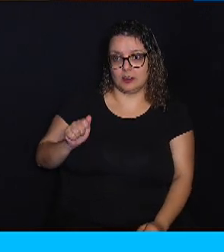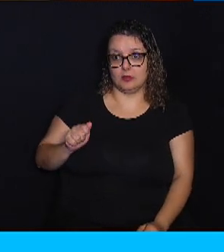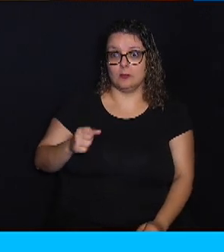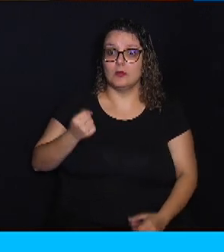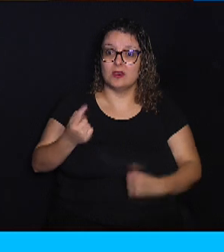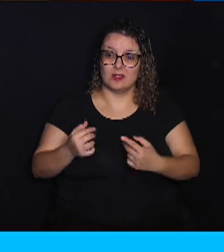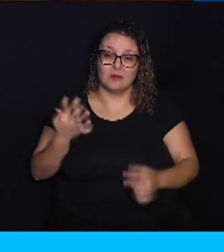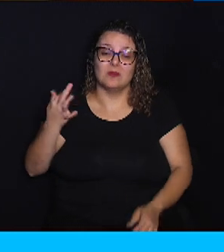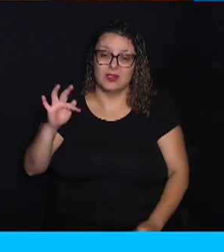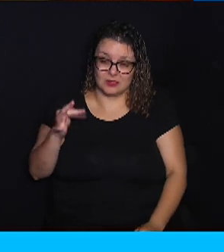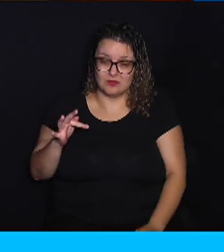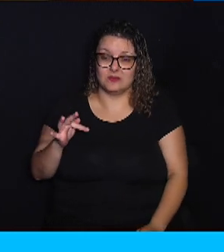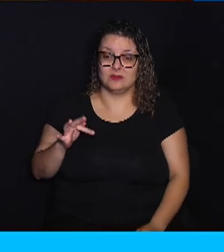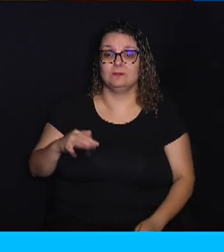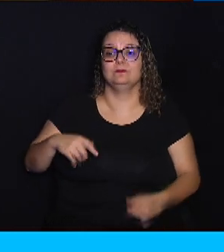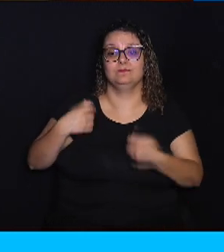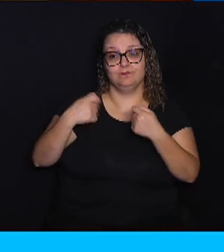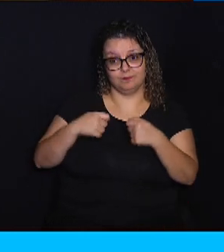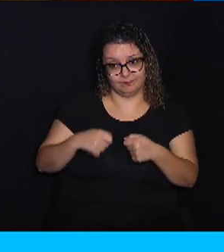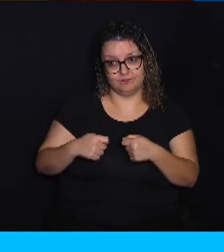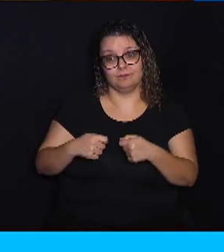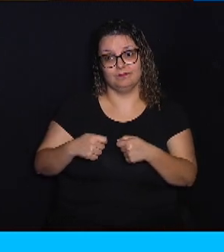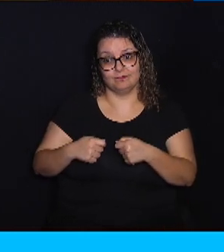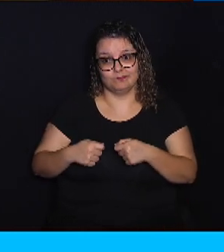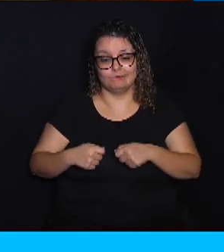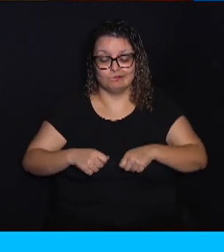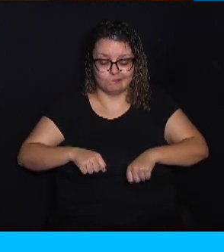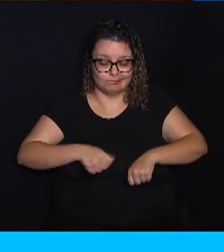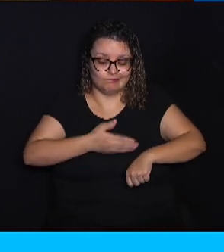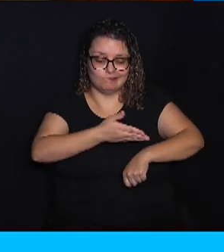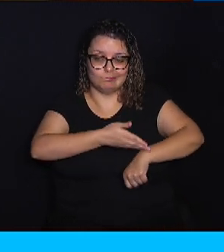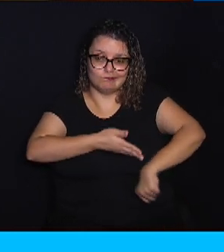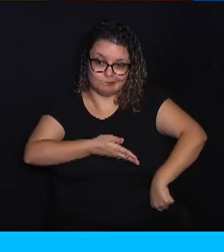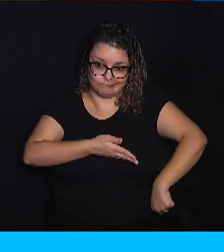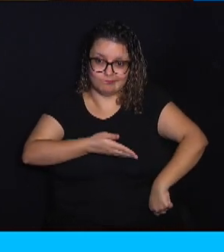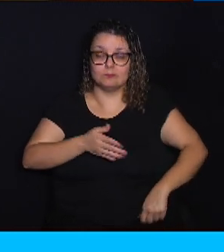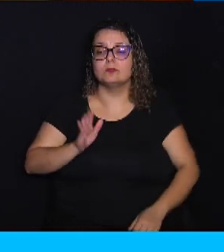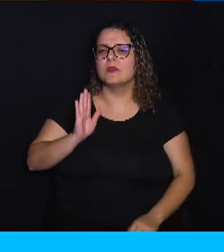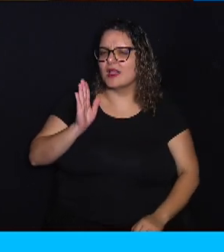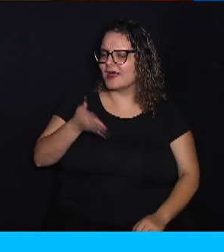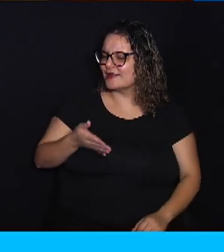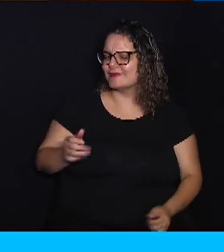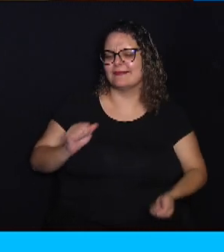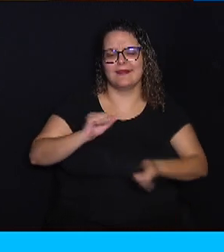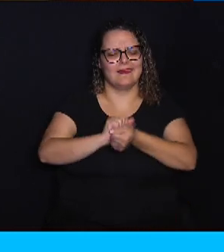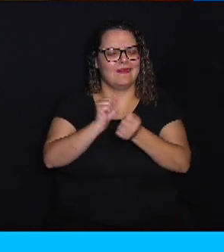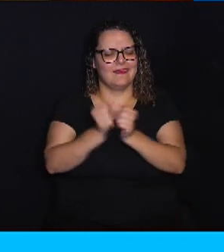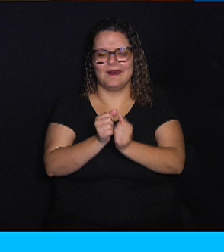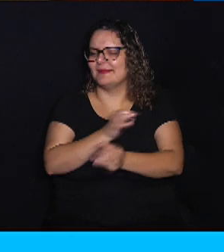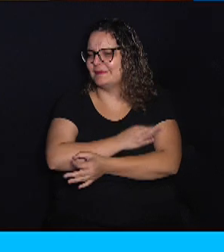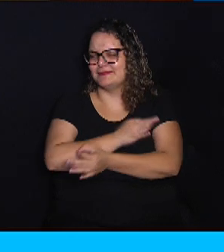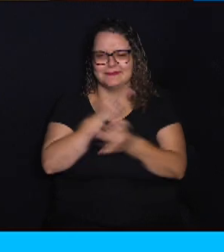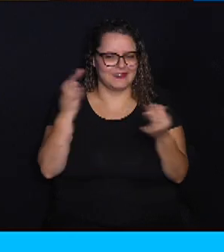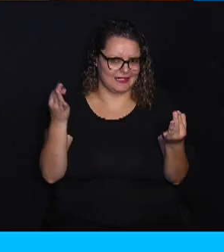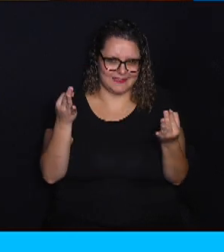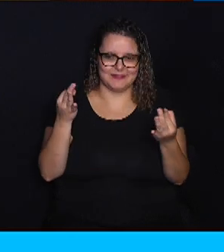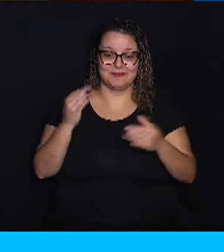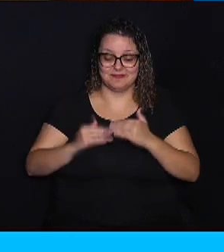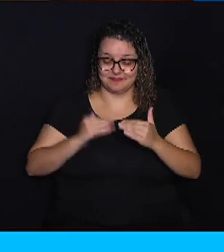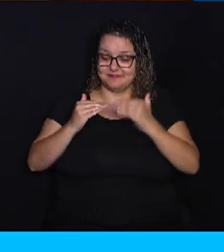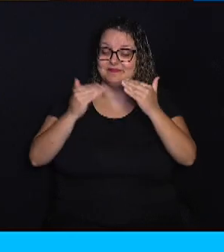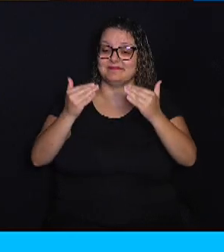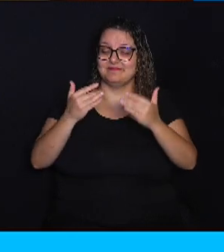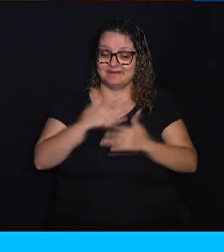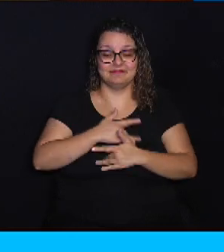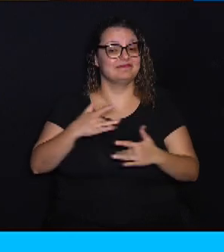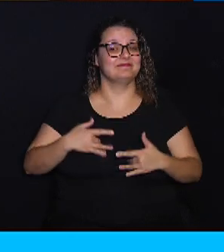ferimentos, ele precisou ter uma patinha amputada, mas já está totalmente adaptado, recuperado